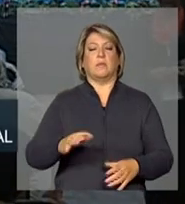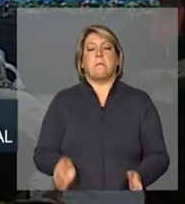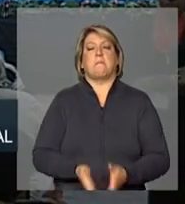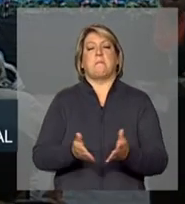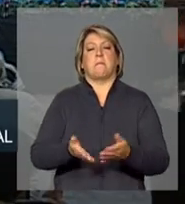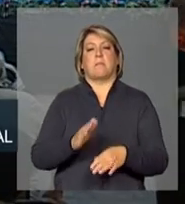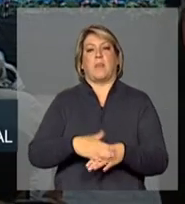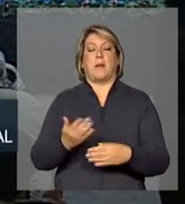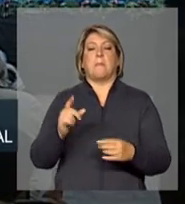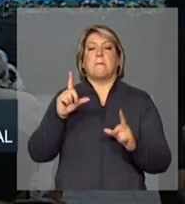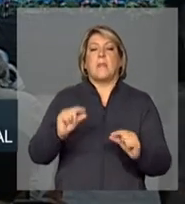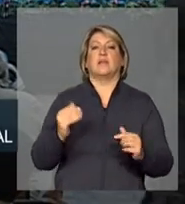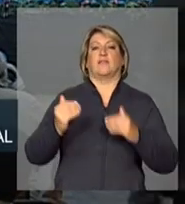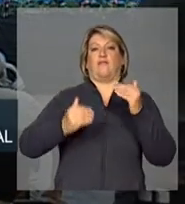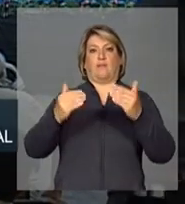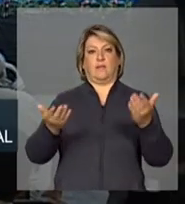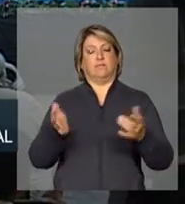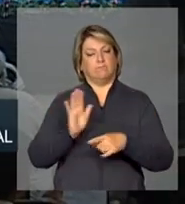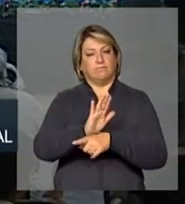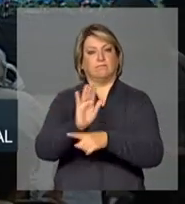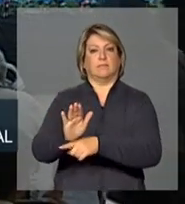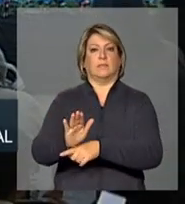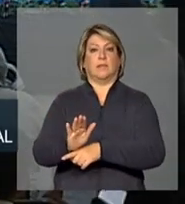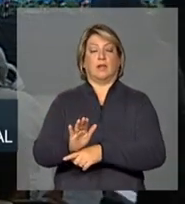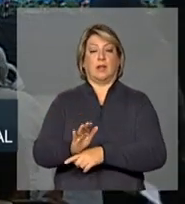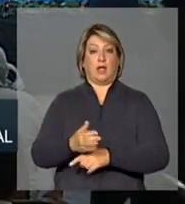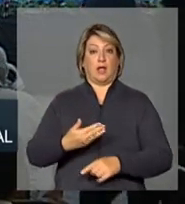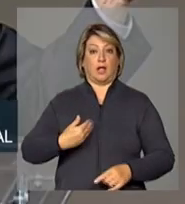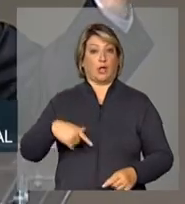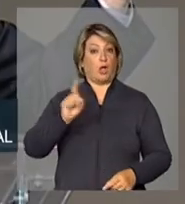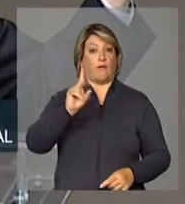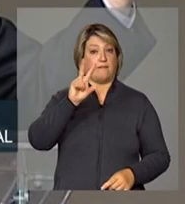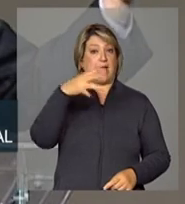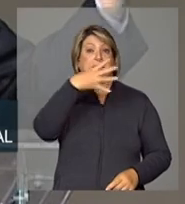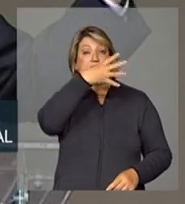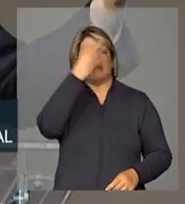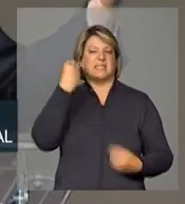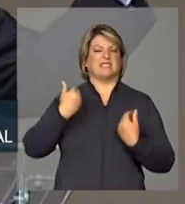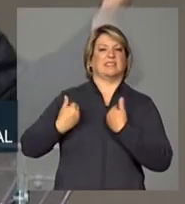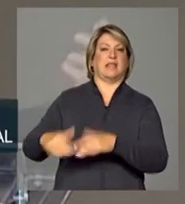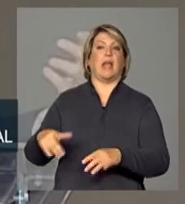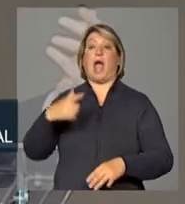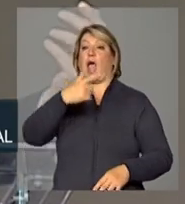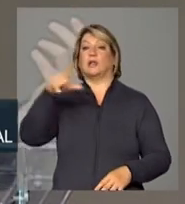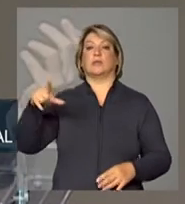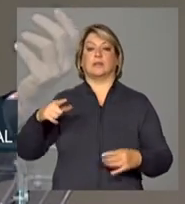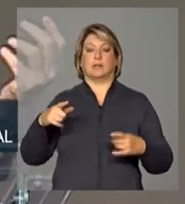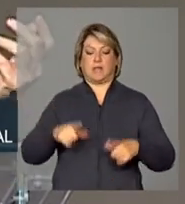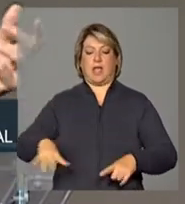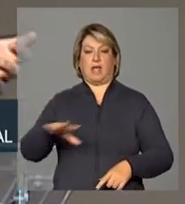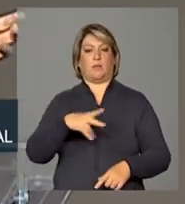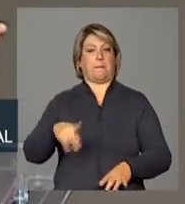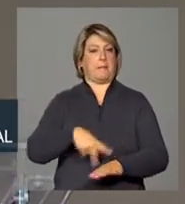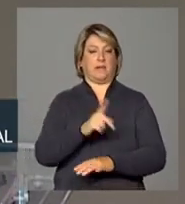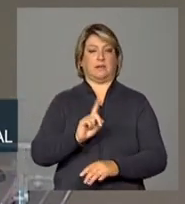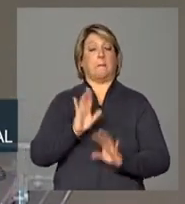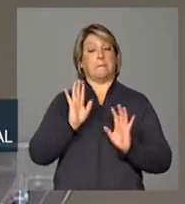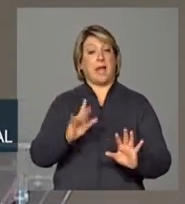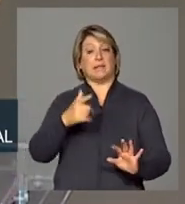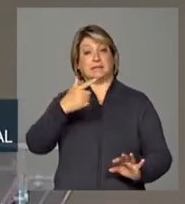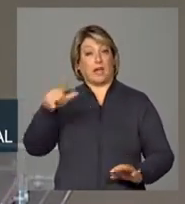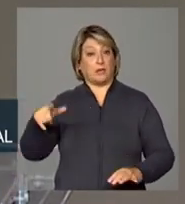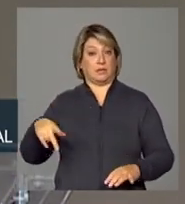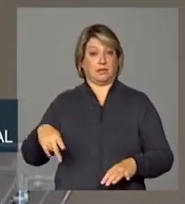desenvolvidas olhando isso não quer dizer que nós vamos esquecer as outras regiões do país mas nas outras regiões do país nós temos que